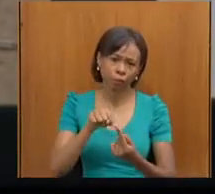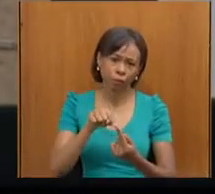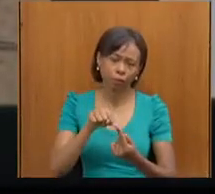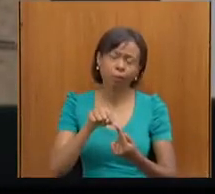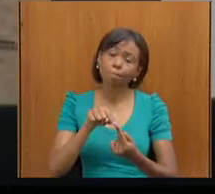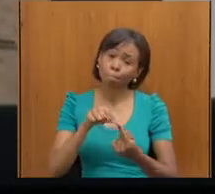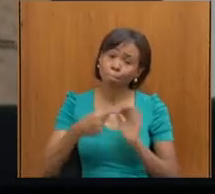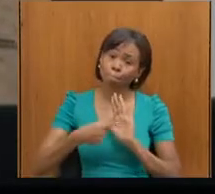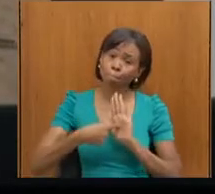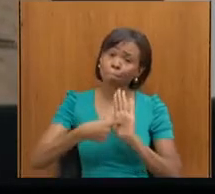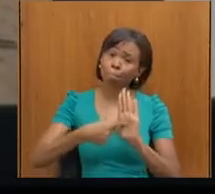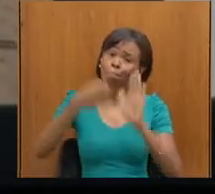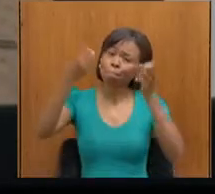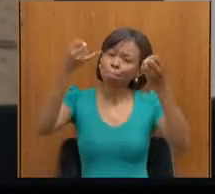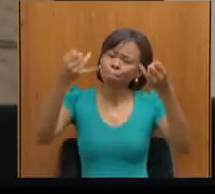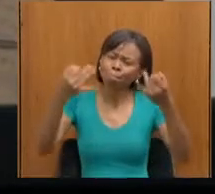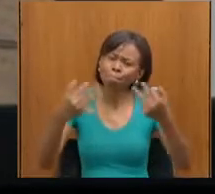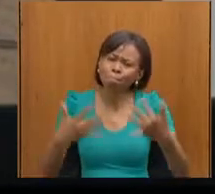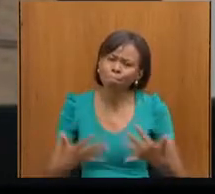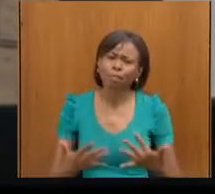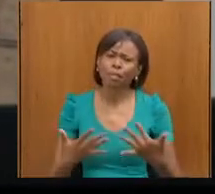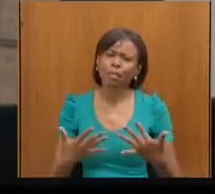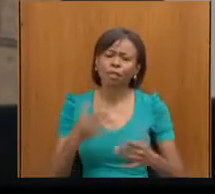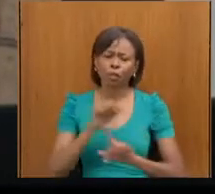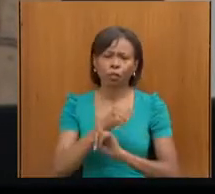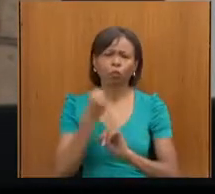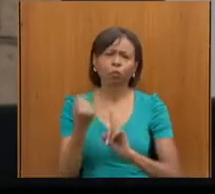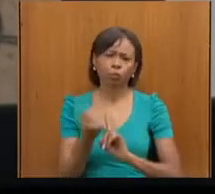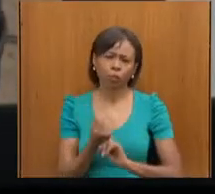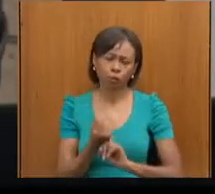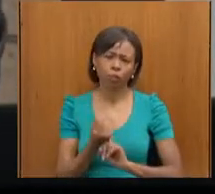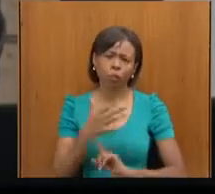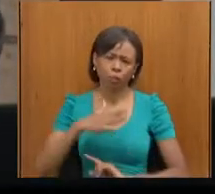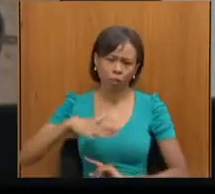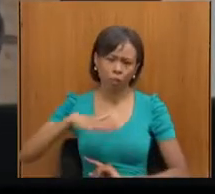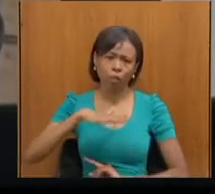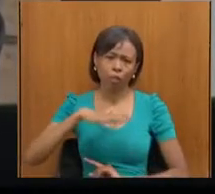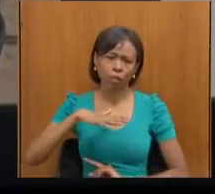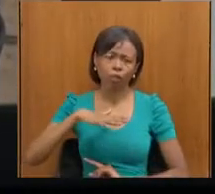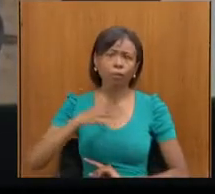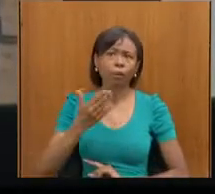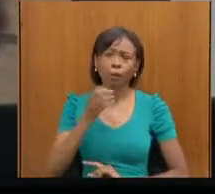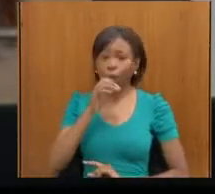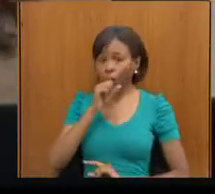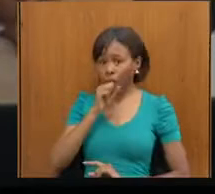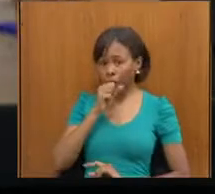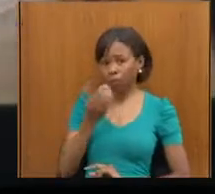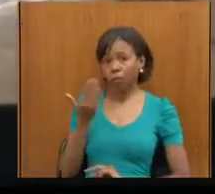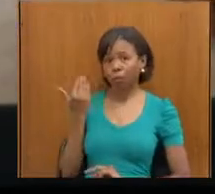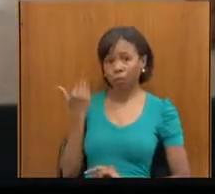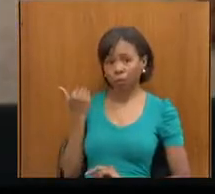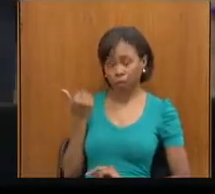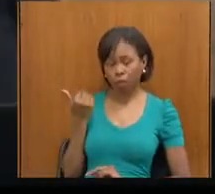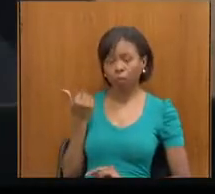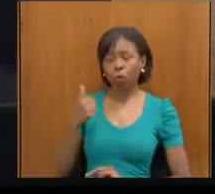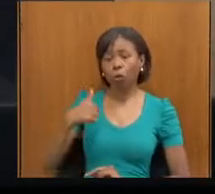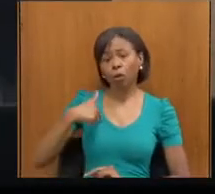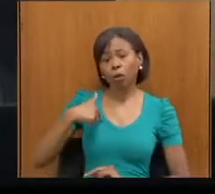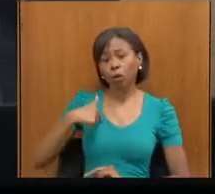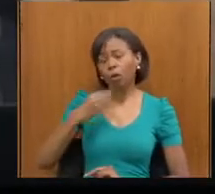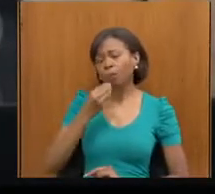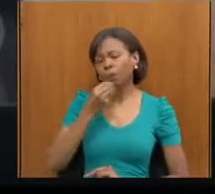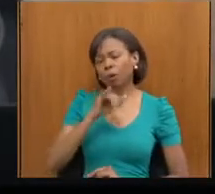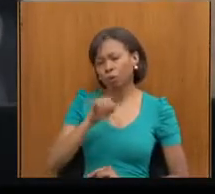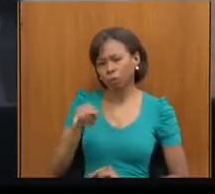tona da nossa sociedade. Sábado eu tive a oportunidade, do Hílio, nosso querido amigo Estevam, eu tive a